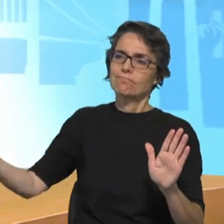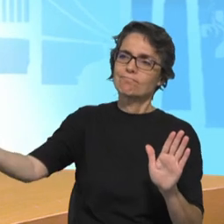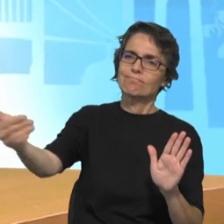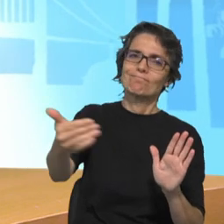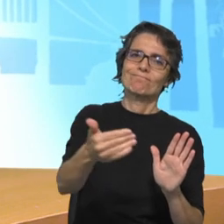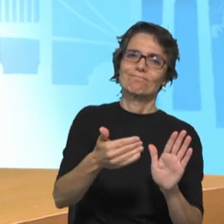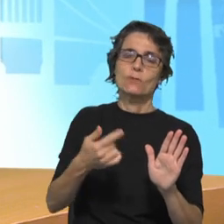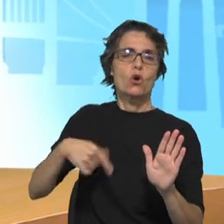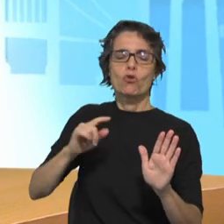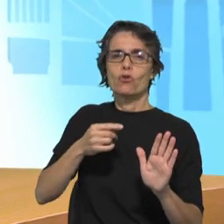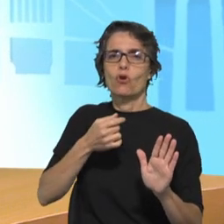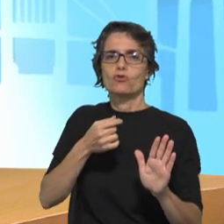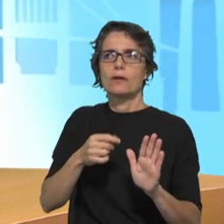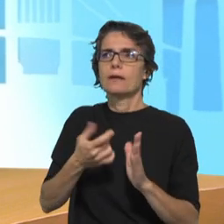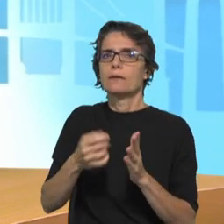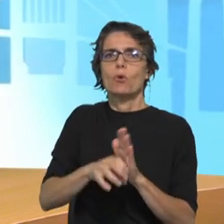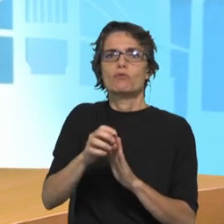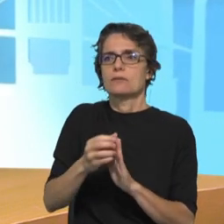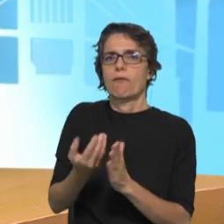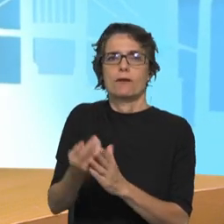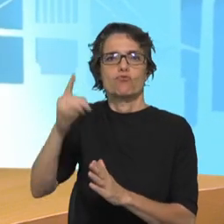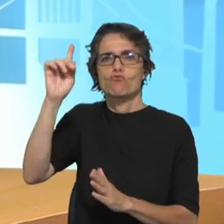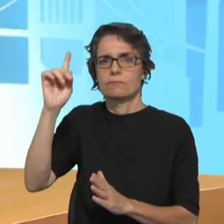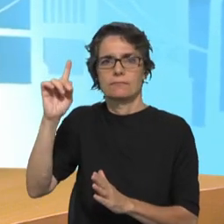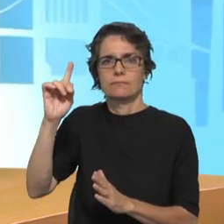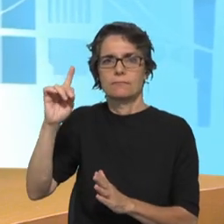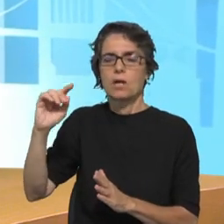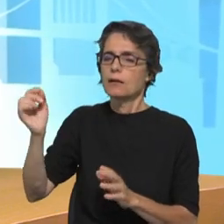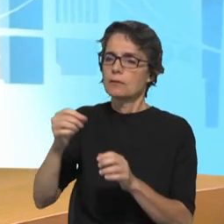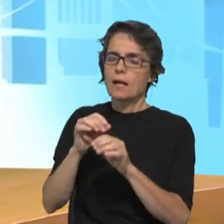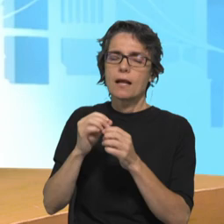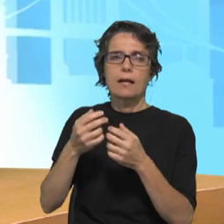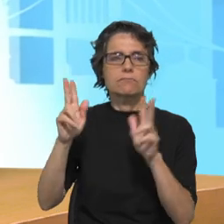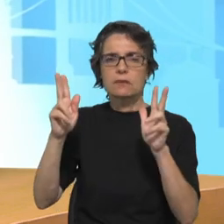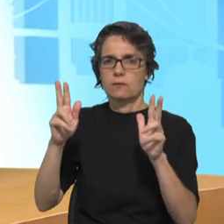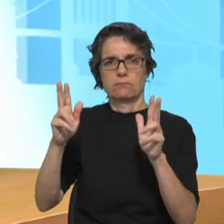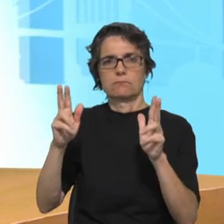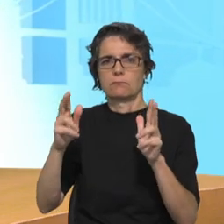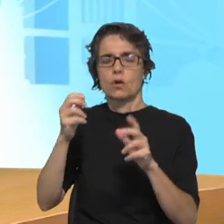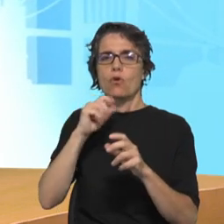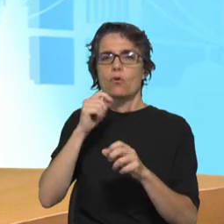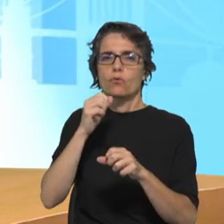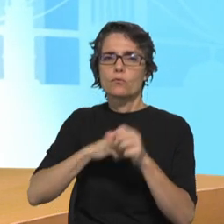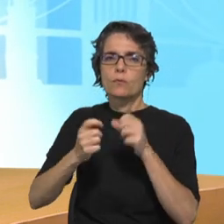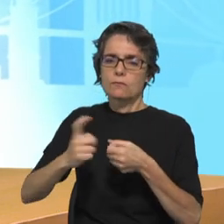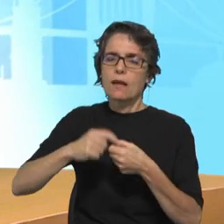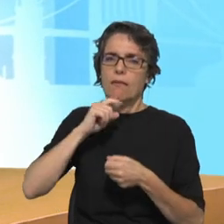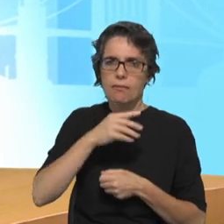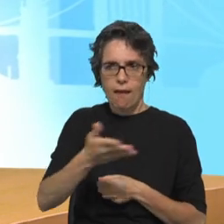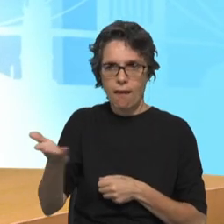pré-condição. É, de facto, um movimento aberto a todos os que queiram